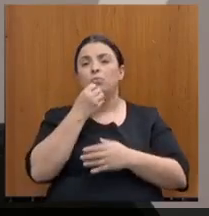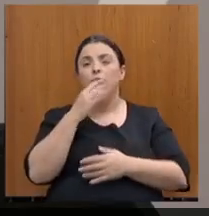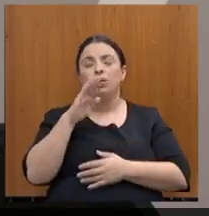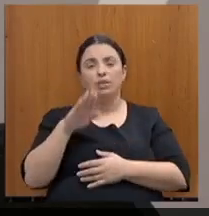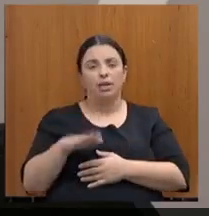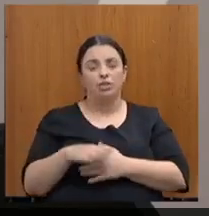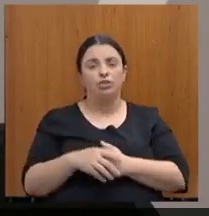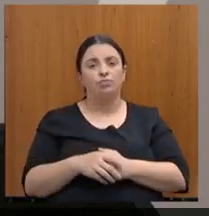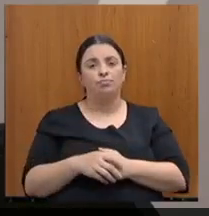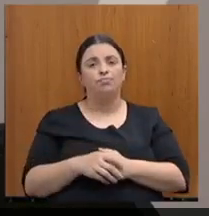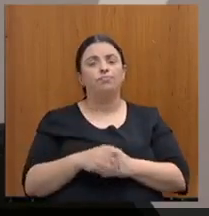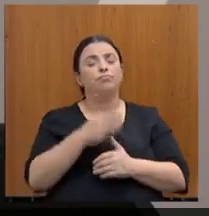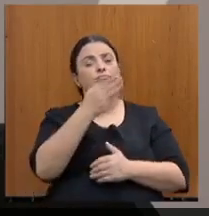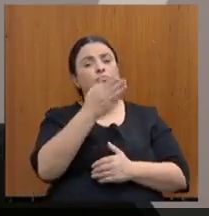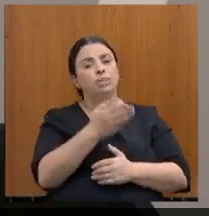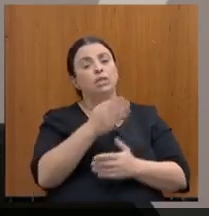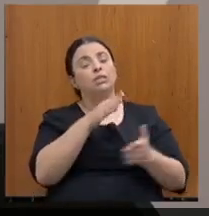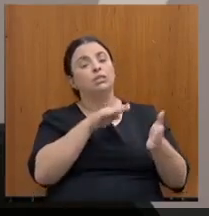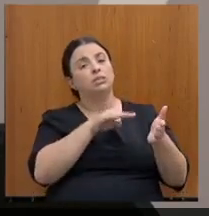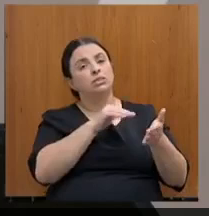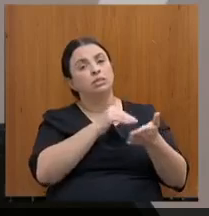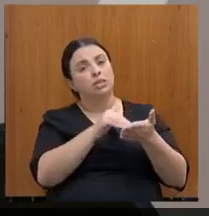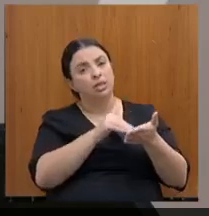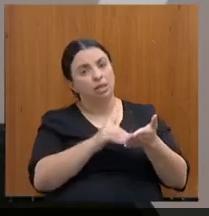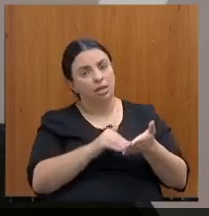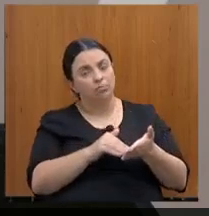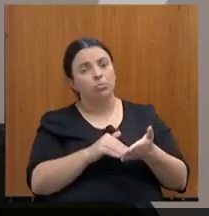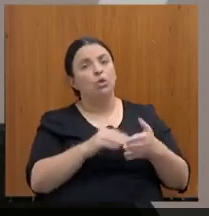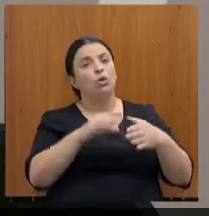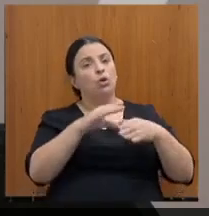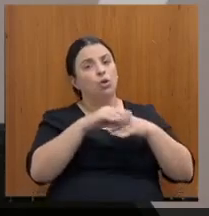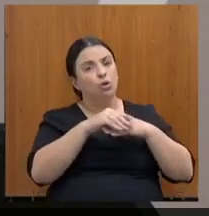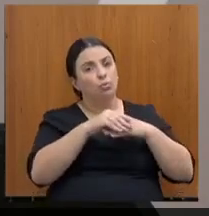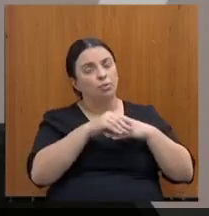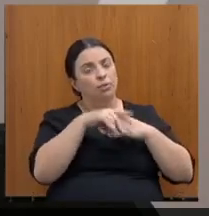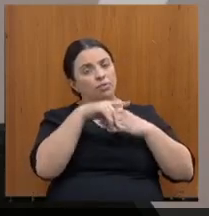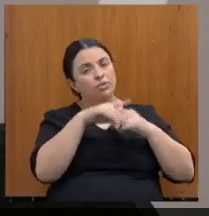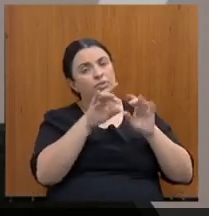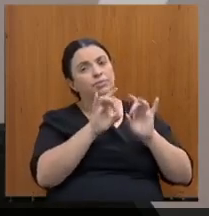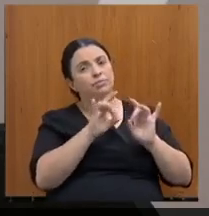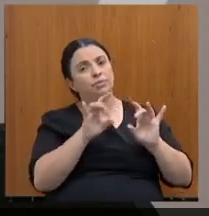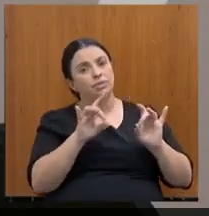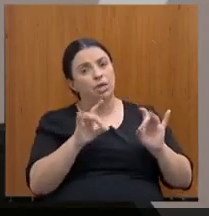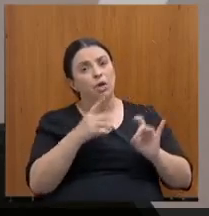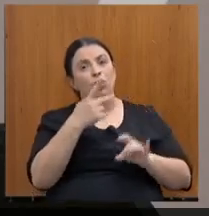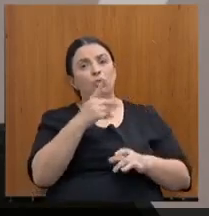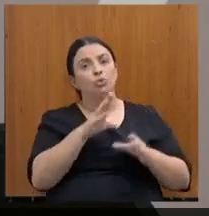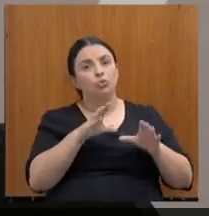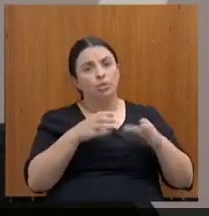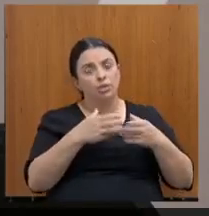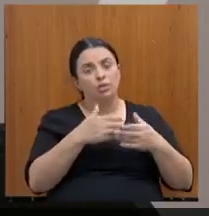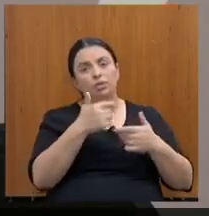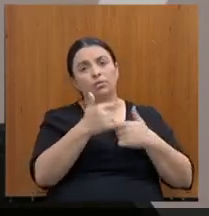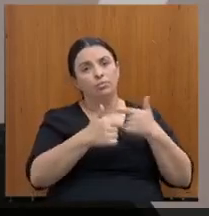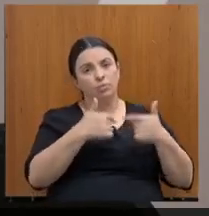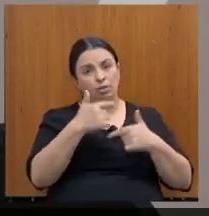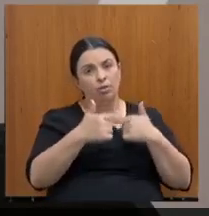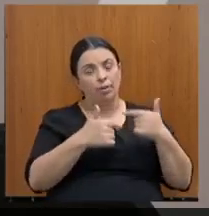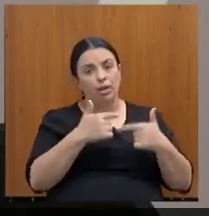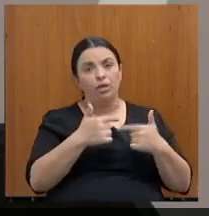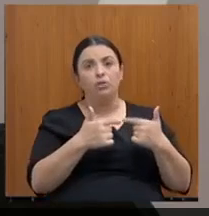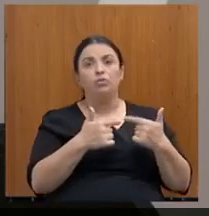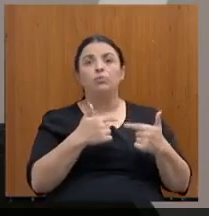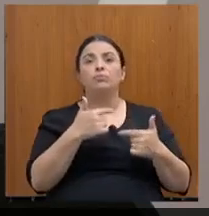Secretário, quero cumprimentá-lo de uma forma muito especial e toda a sua equipe pela forma